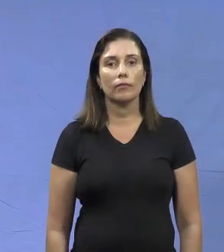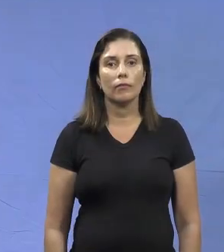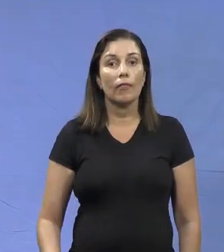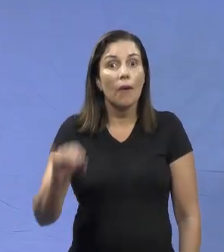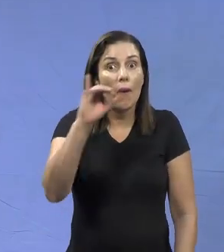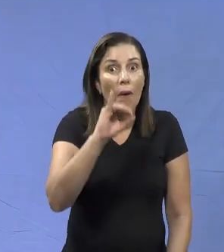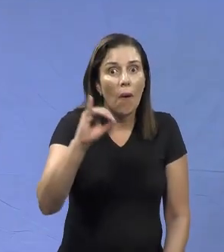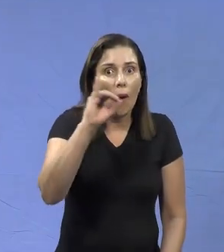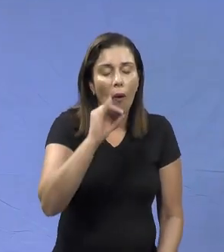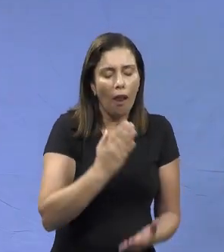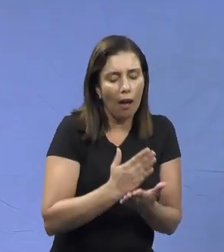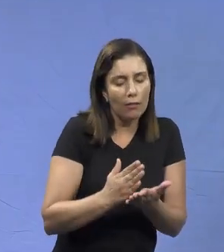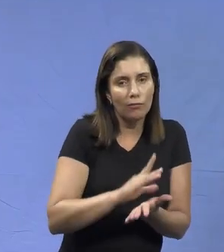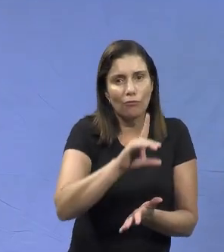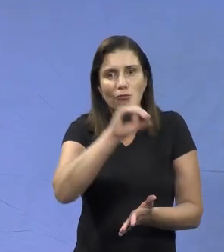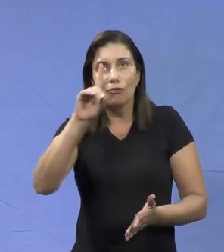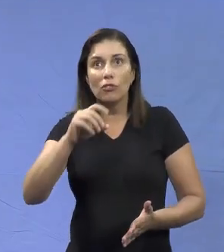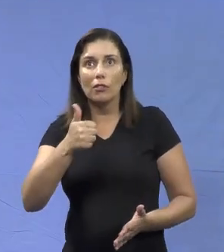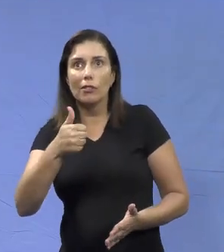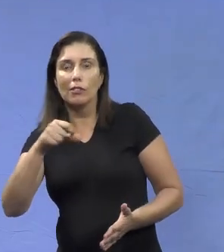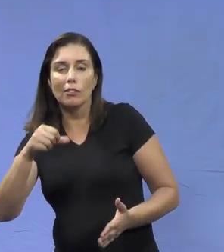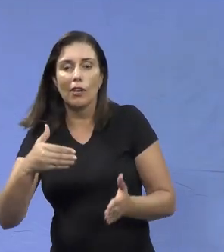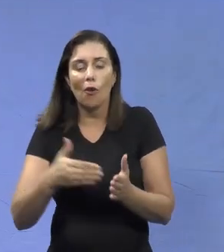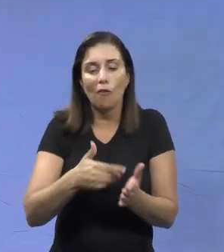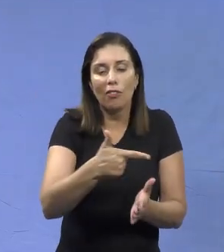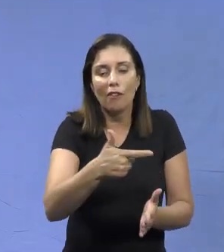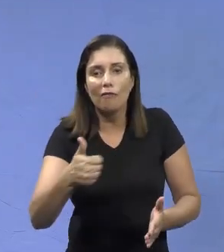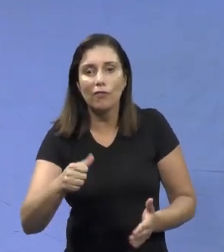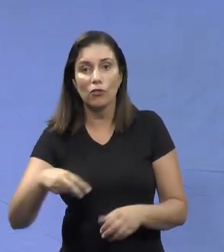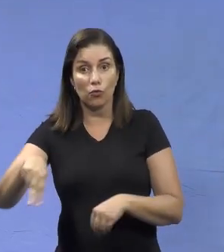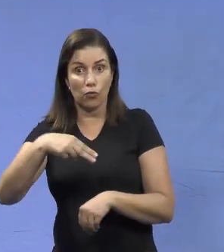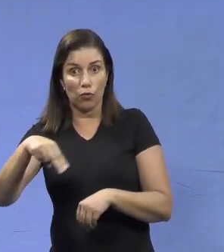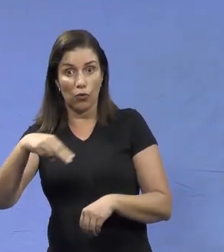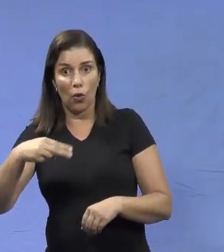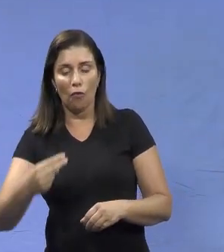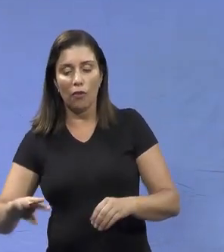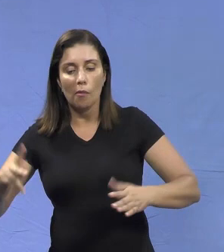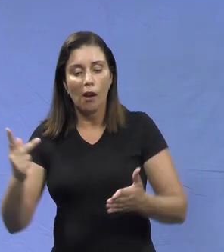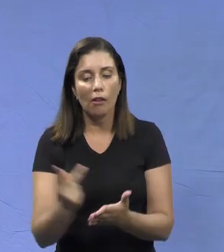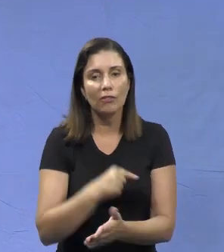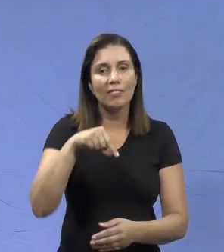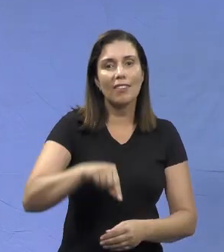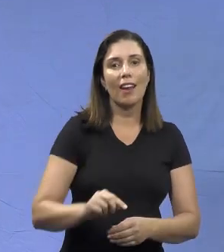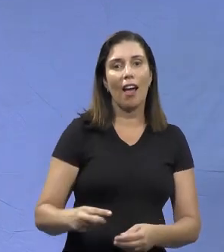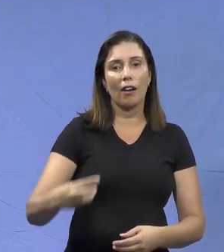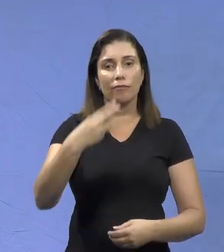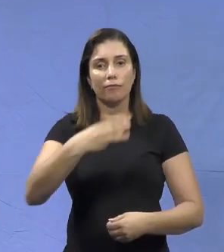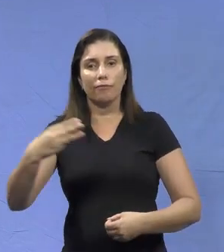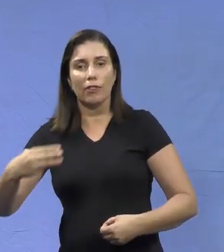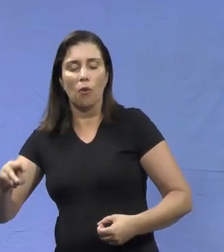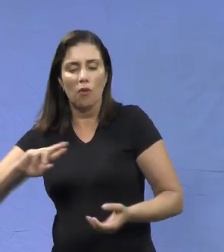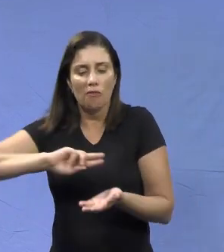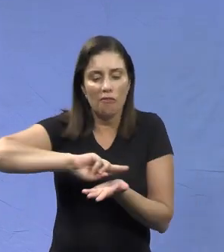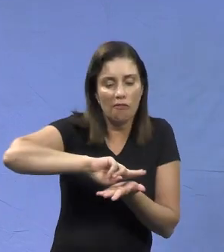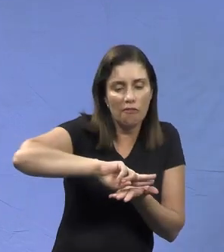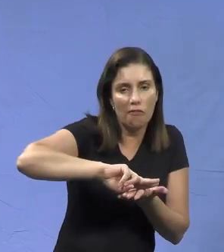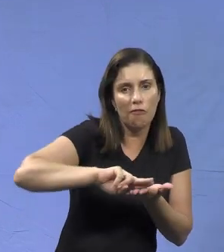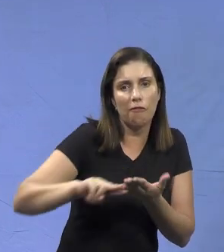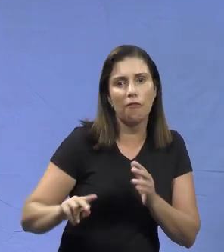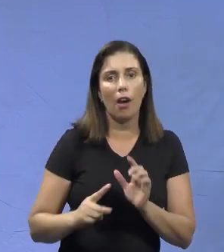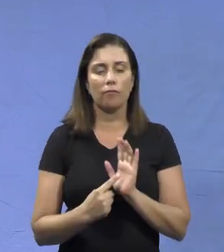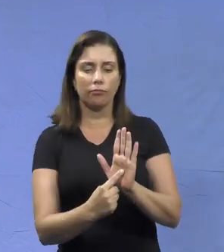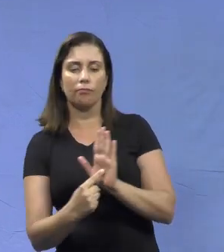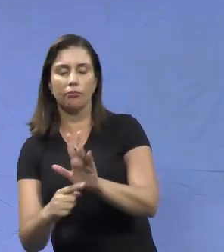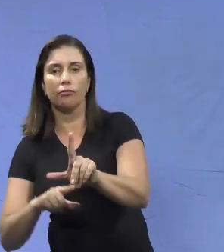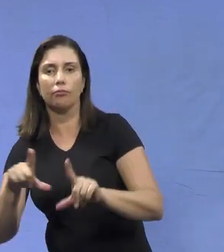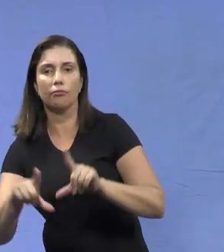Olá, entre os dias 19 e 21 de novembro serão realizados diversos eventos aqui na UENG Unidade de Vinópolis. Em nome da diretoria